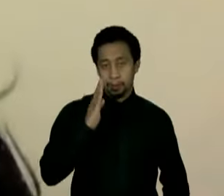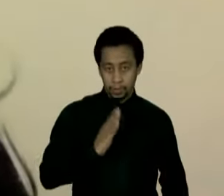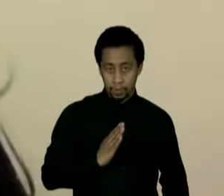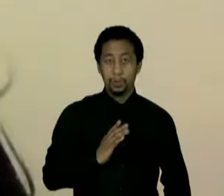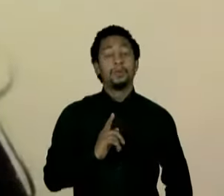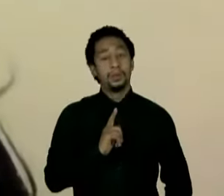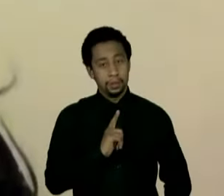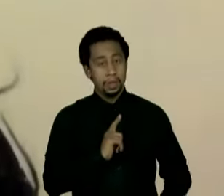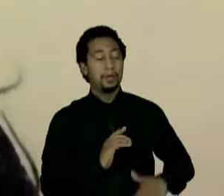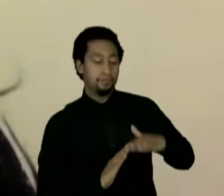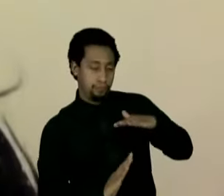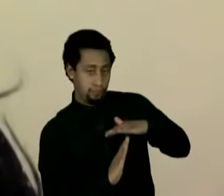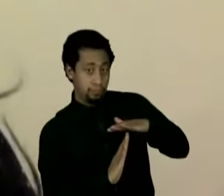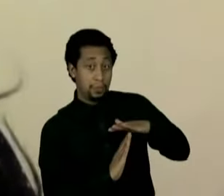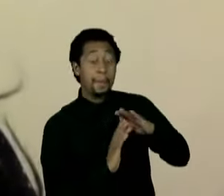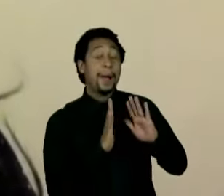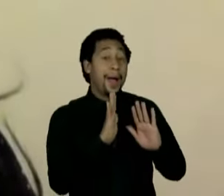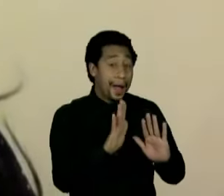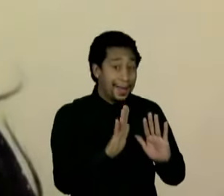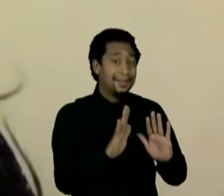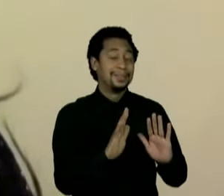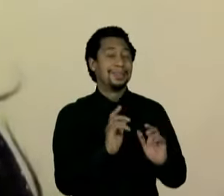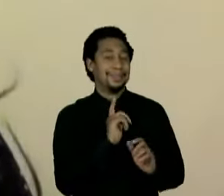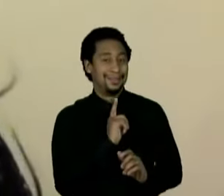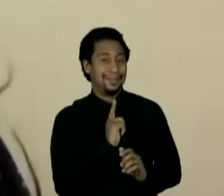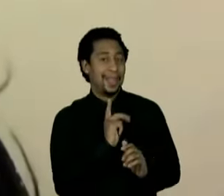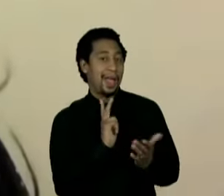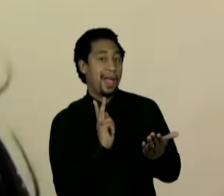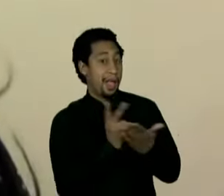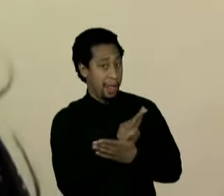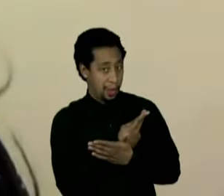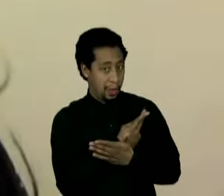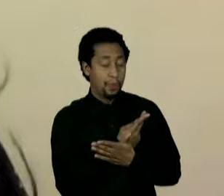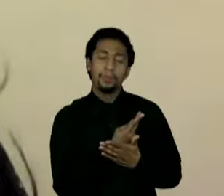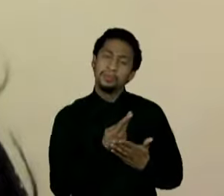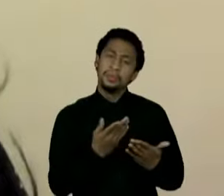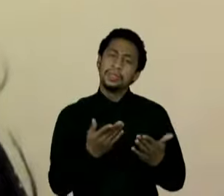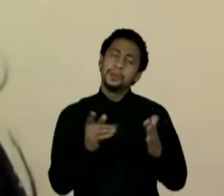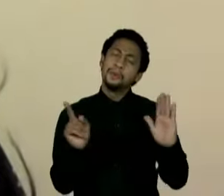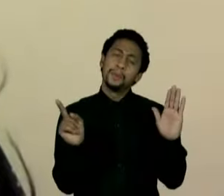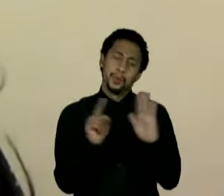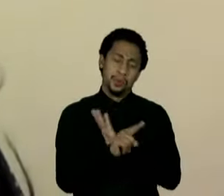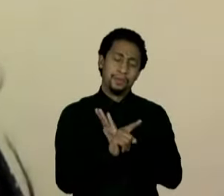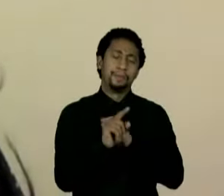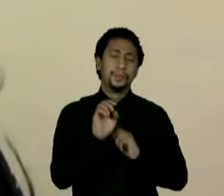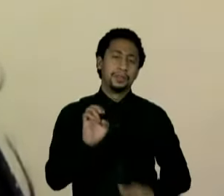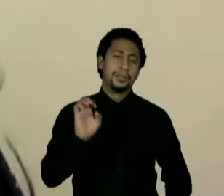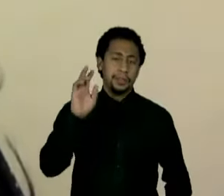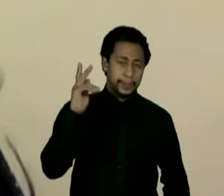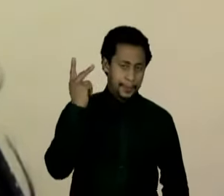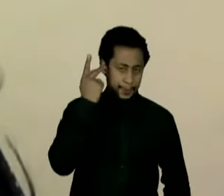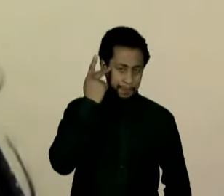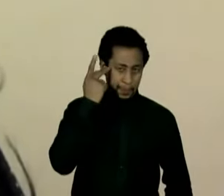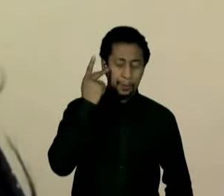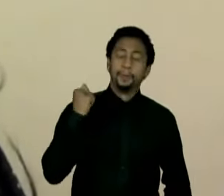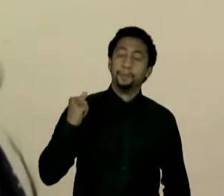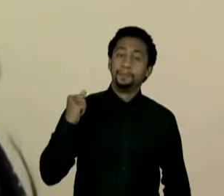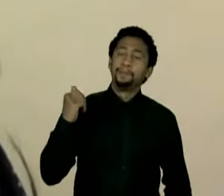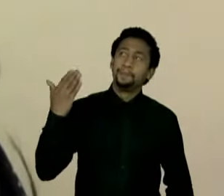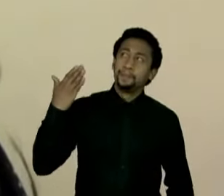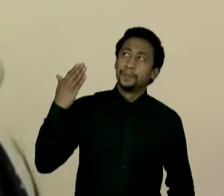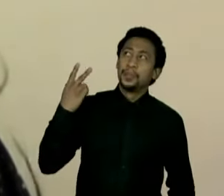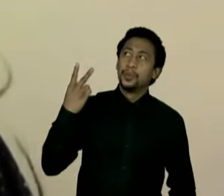equivocados. Eu queria puxar esse assunto aqui para São Paulo, porque quando o governador João Doria assumiu o governo em